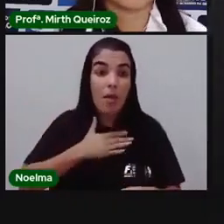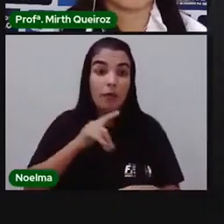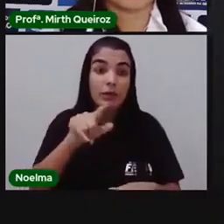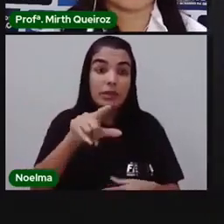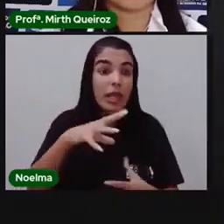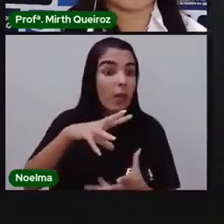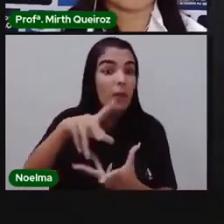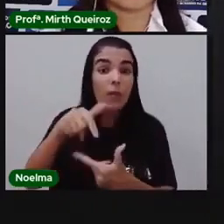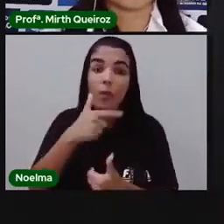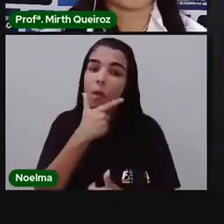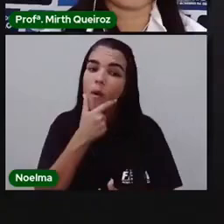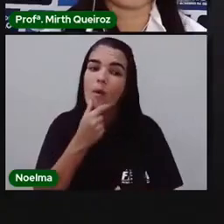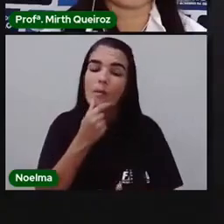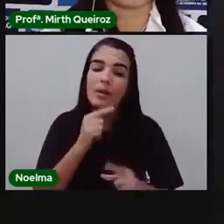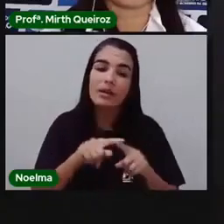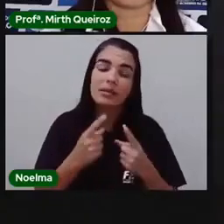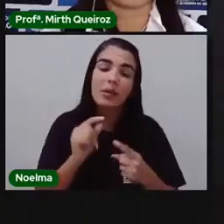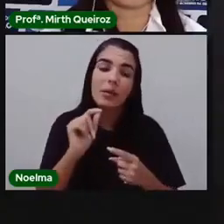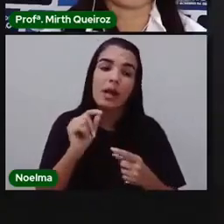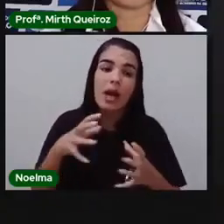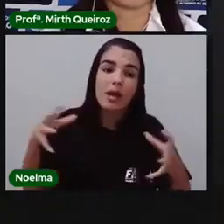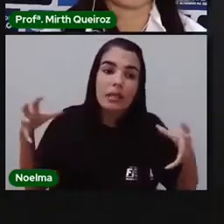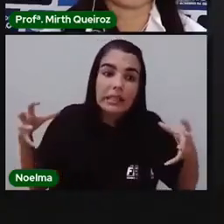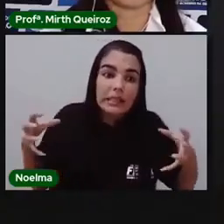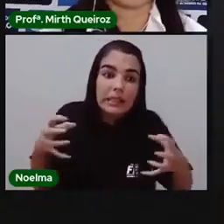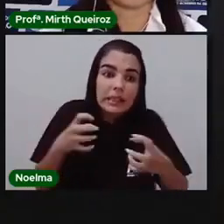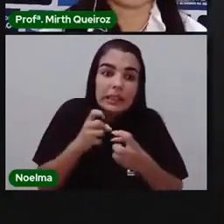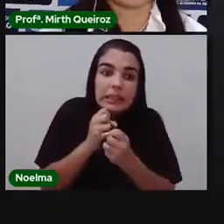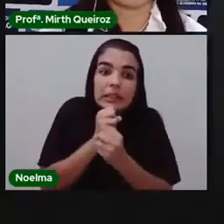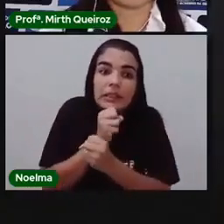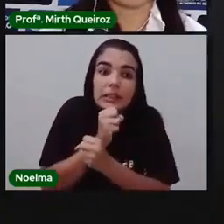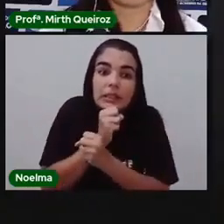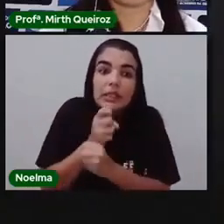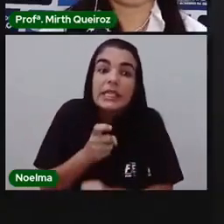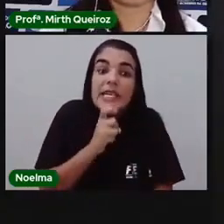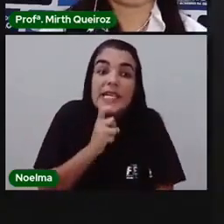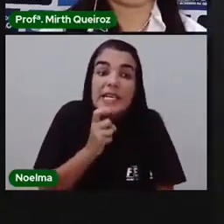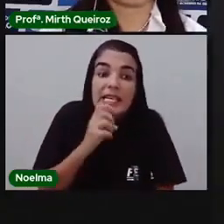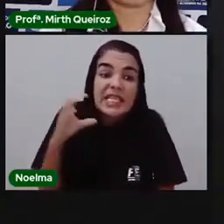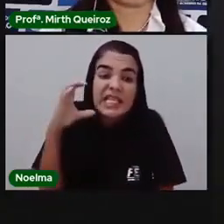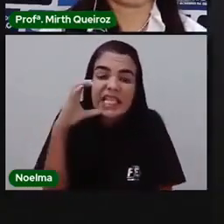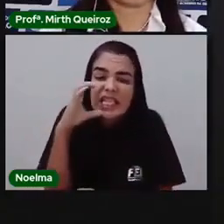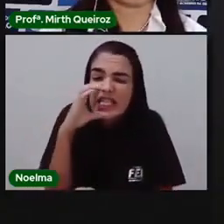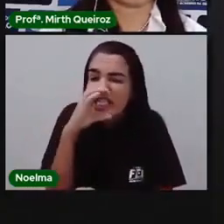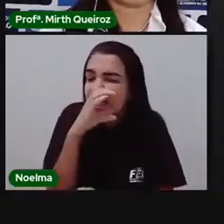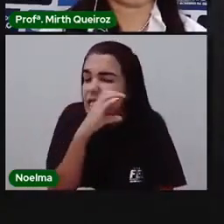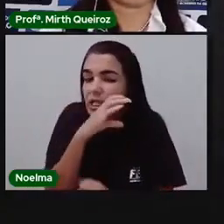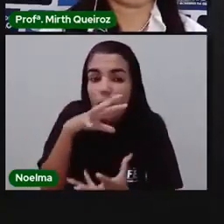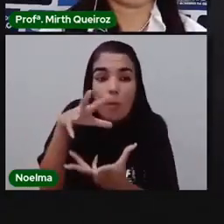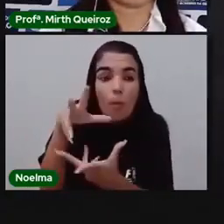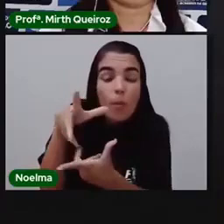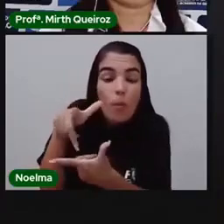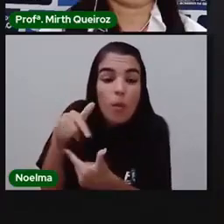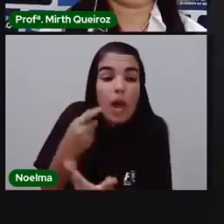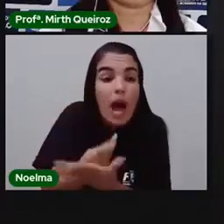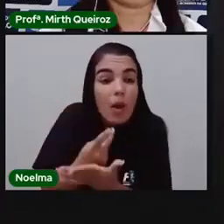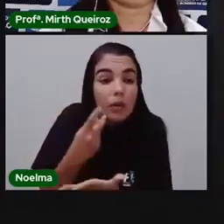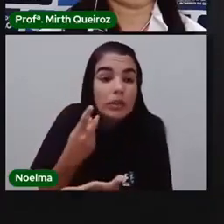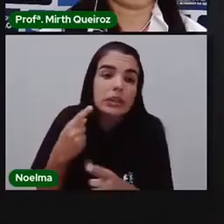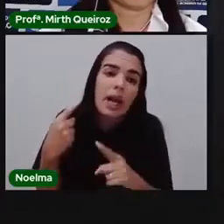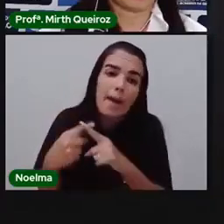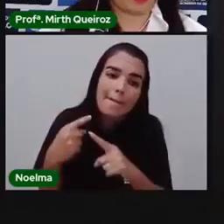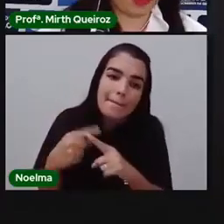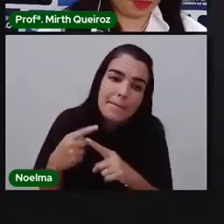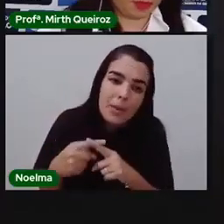O aquecimento global é provavelmente o maior desafio ambiental que o mundo enfrenta hoje, e vários estudos internacionais falam no Brasil com especial